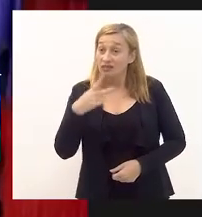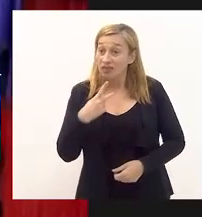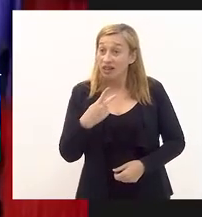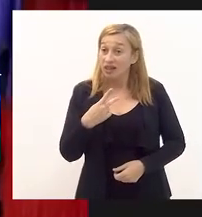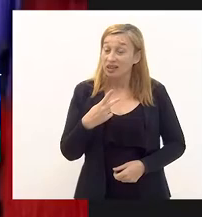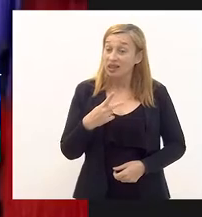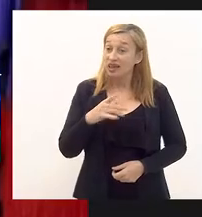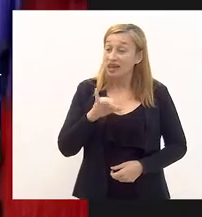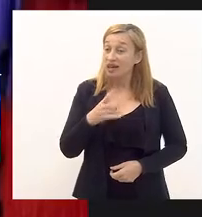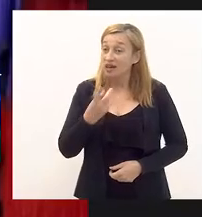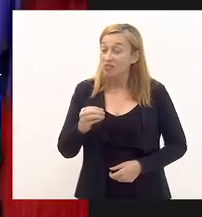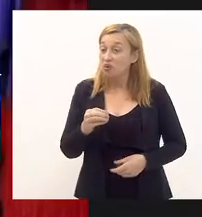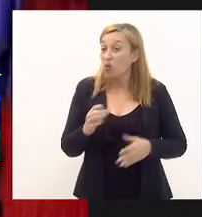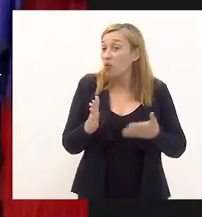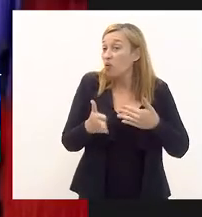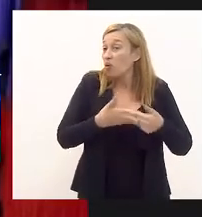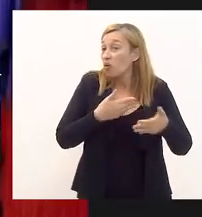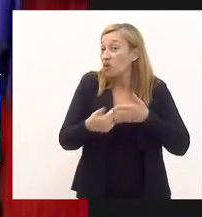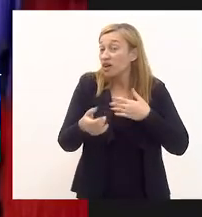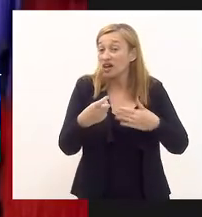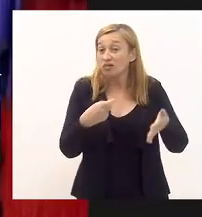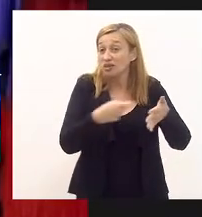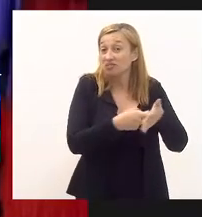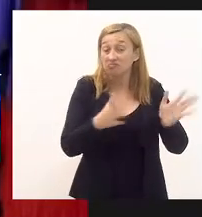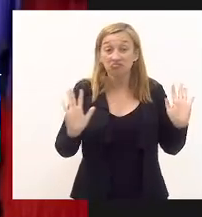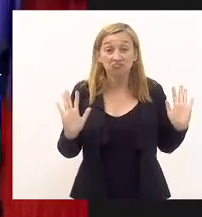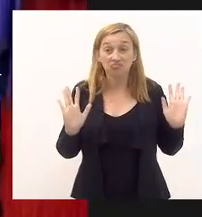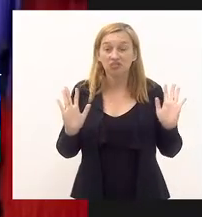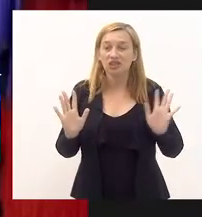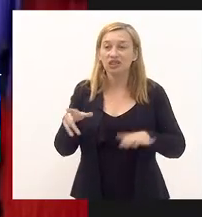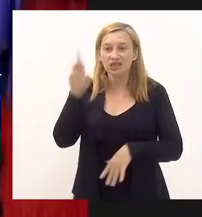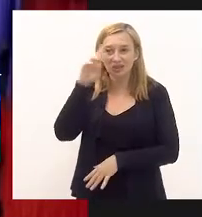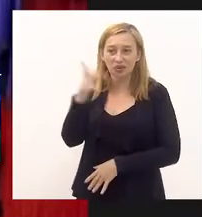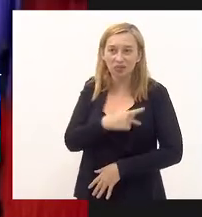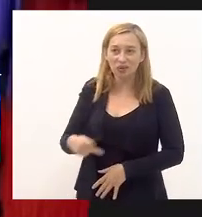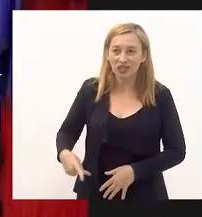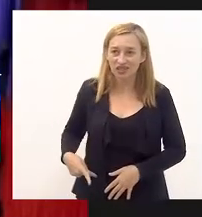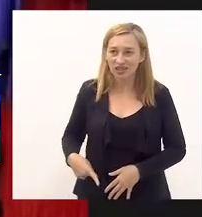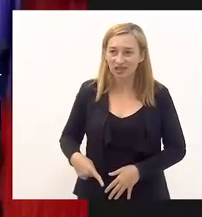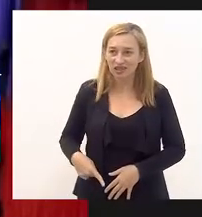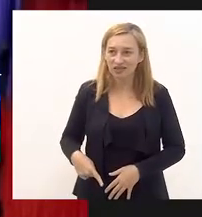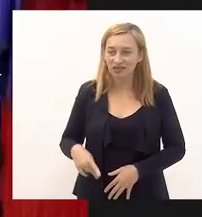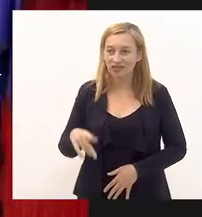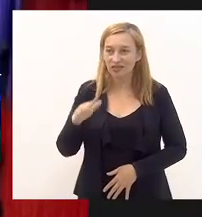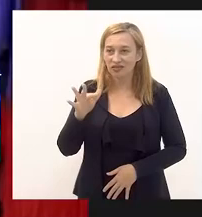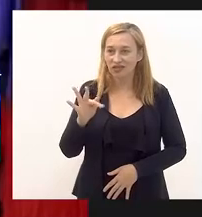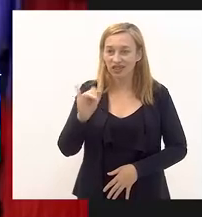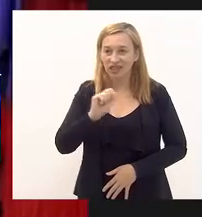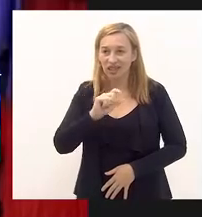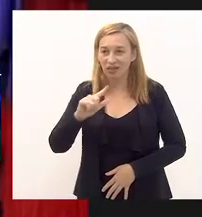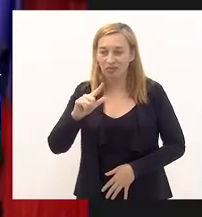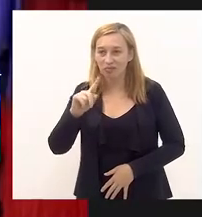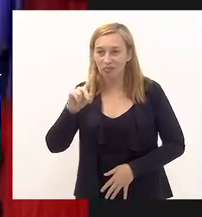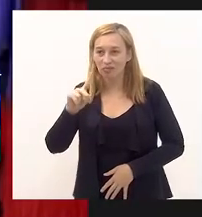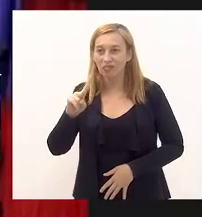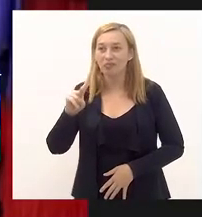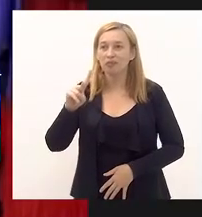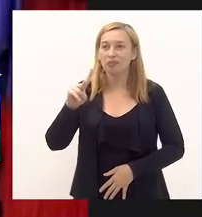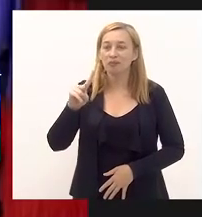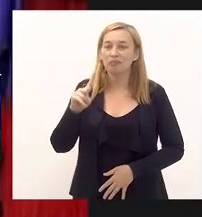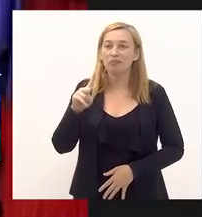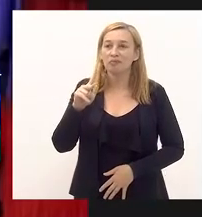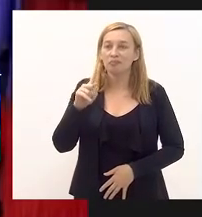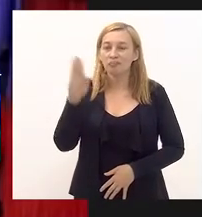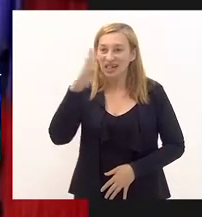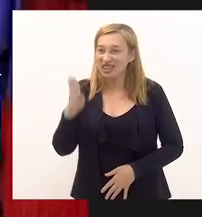sendo incabível qualquer das acusações proferidas senhora presidente do Instituto do Tal Brasil não houve acusações de minha parte